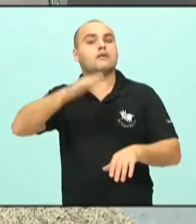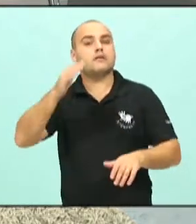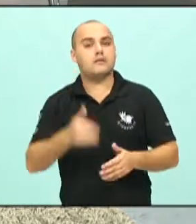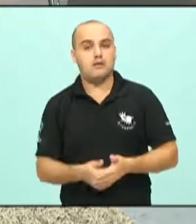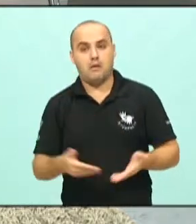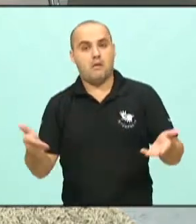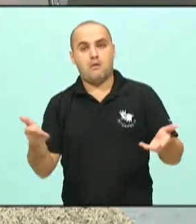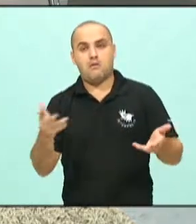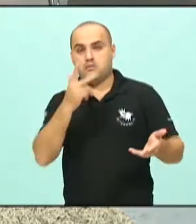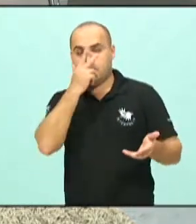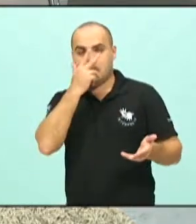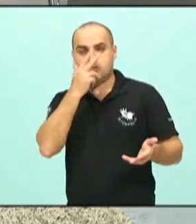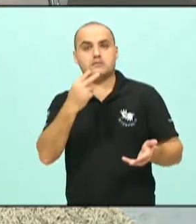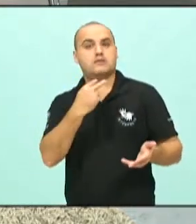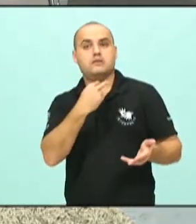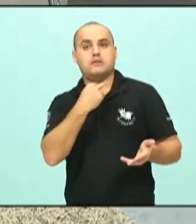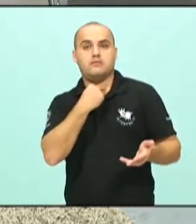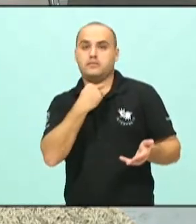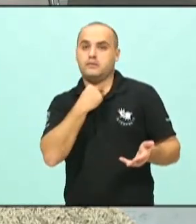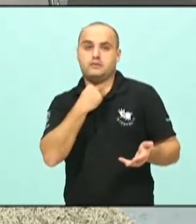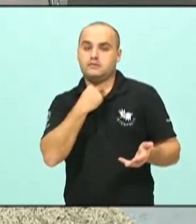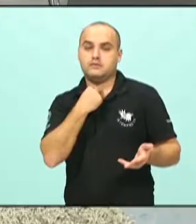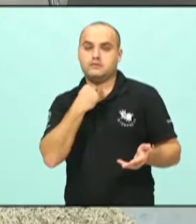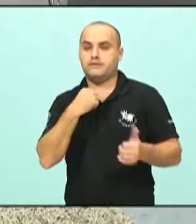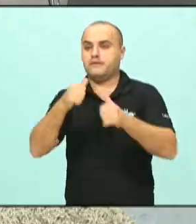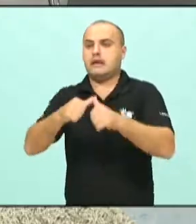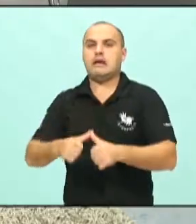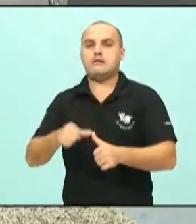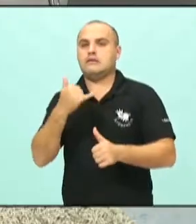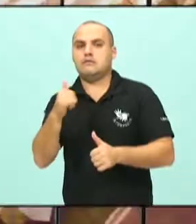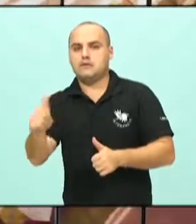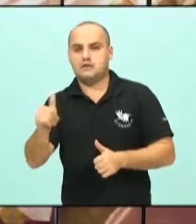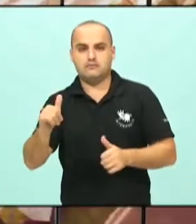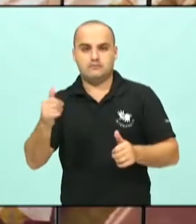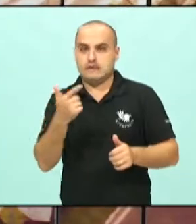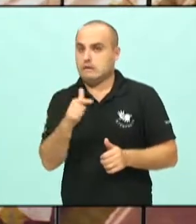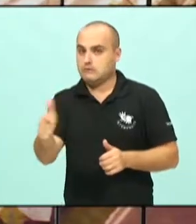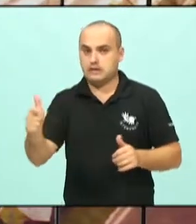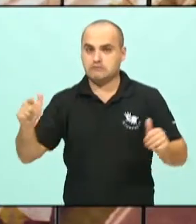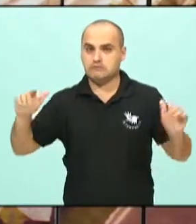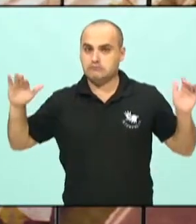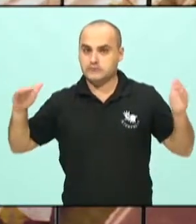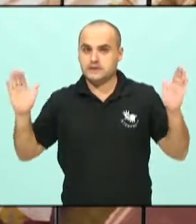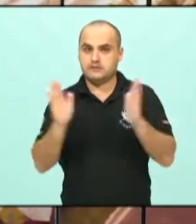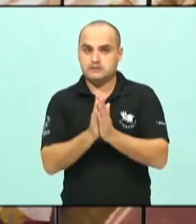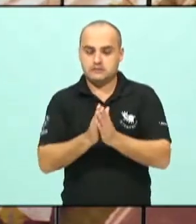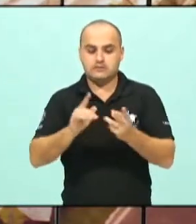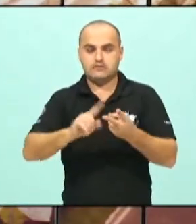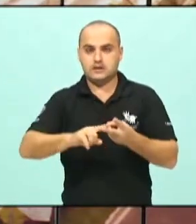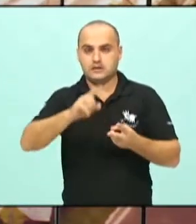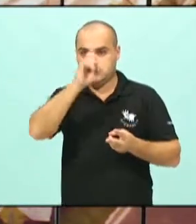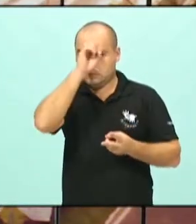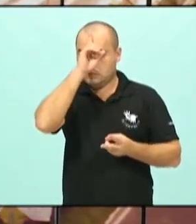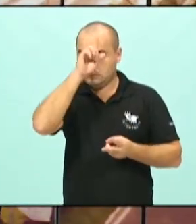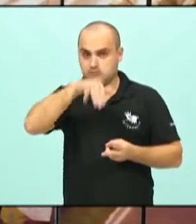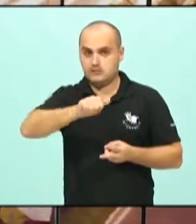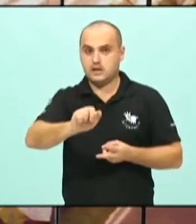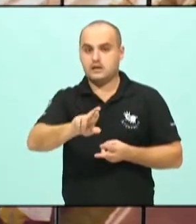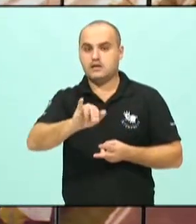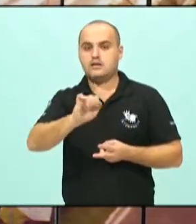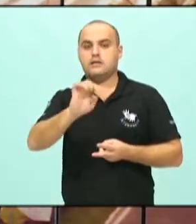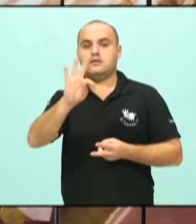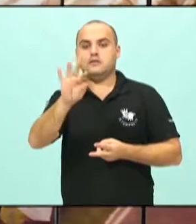hoje, na verdade, ficar sem o Pequeno Anjo, muito menos sem o Marieta. Só que eu quero ver as pessoas também, os